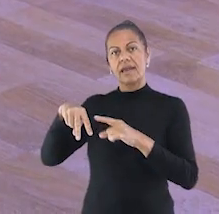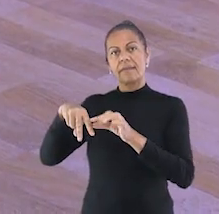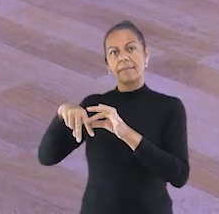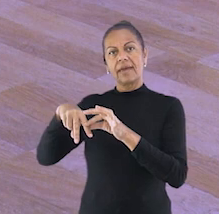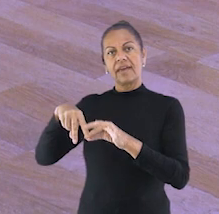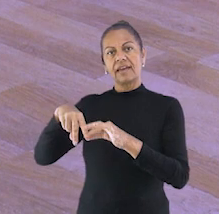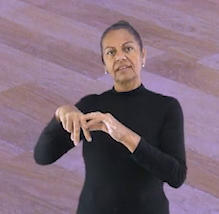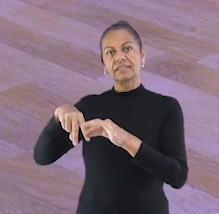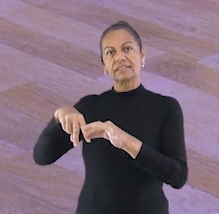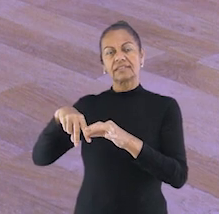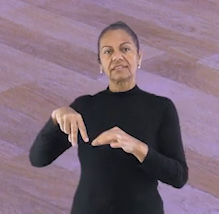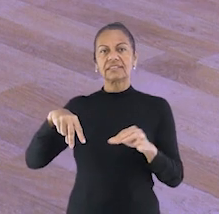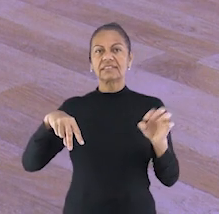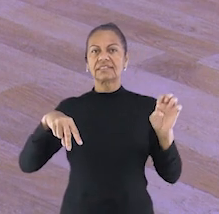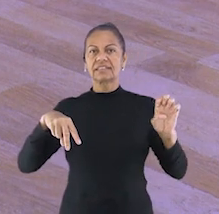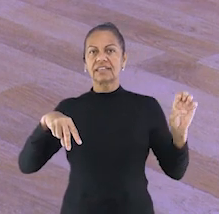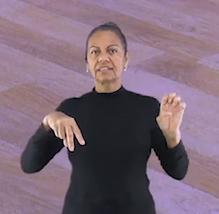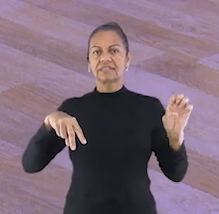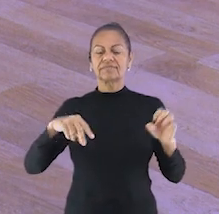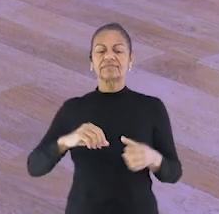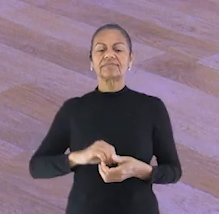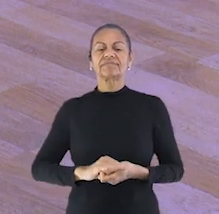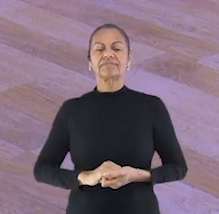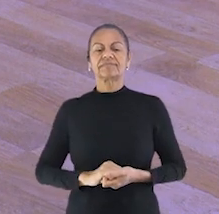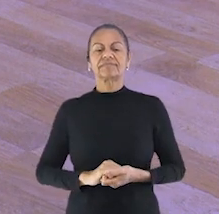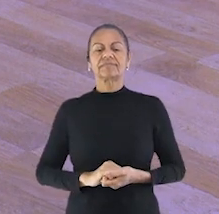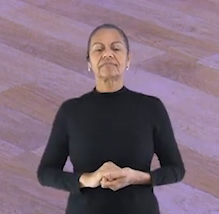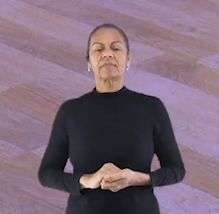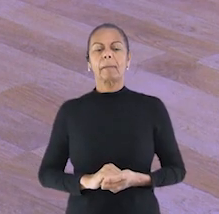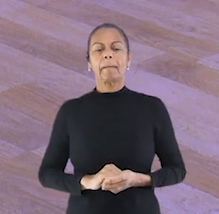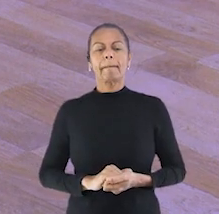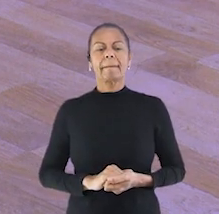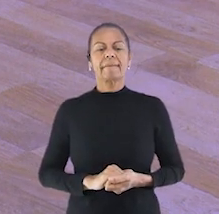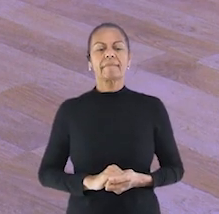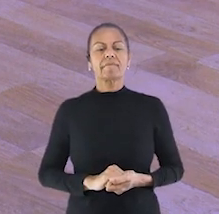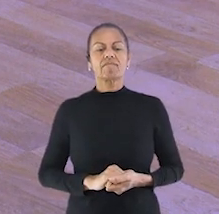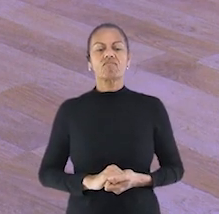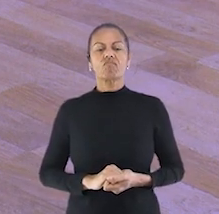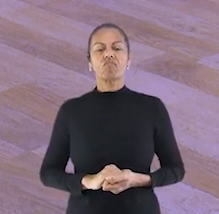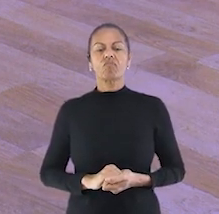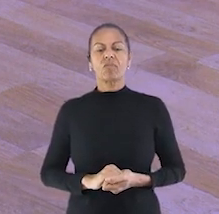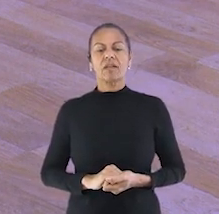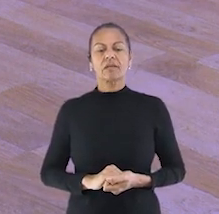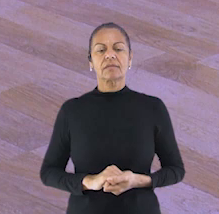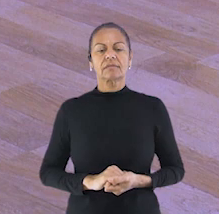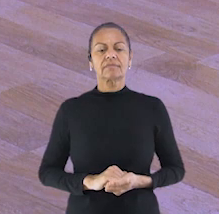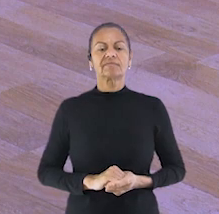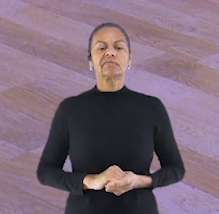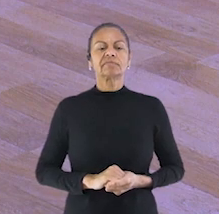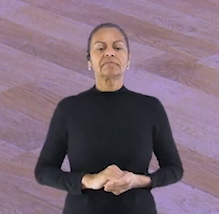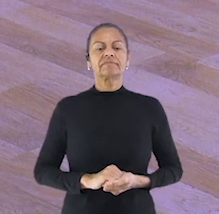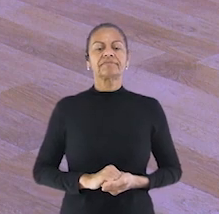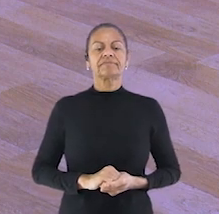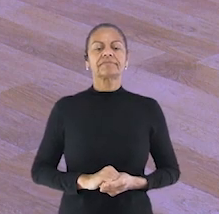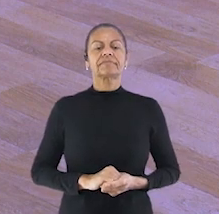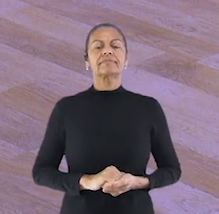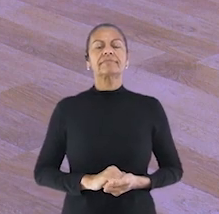O braço esquerdo e a perna direita parados. Um, dois,